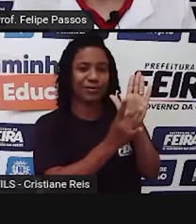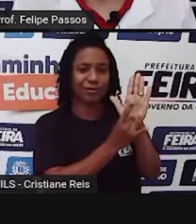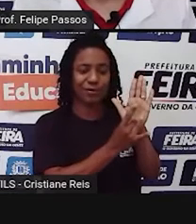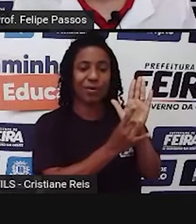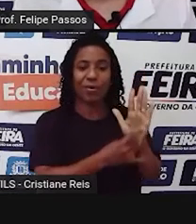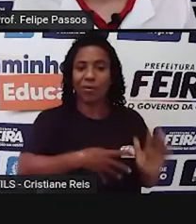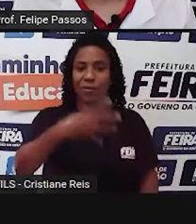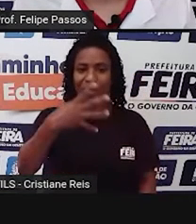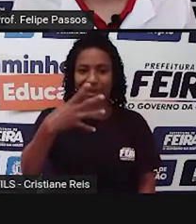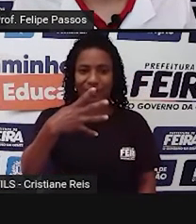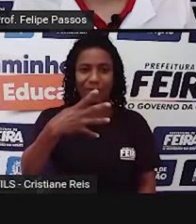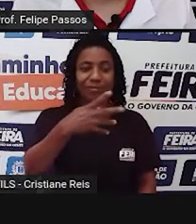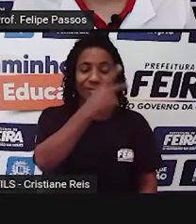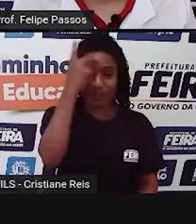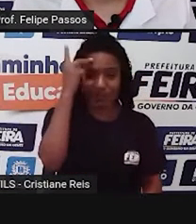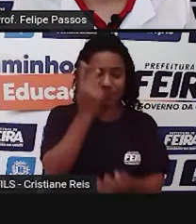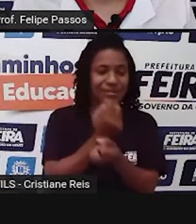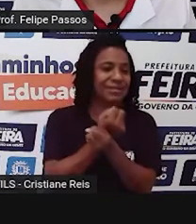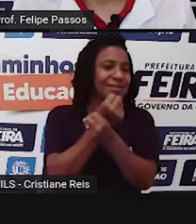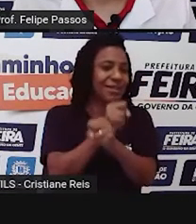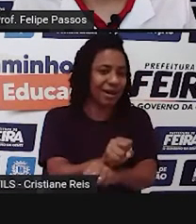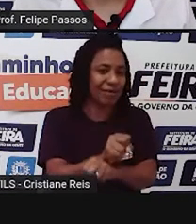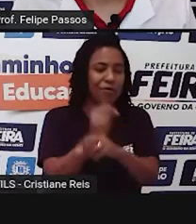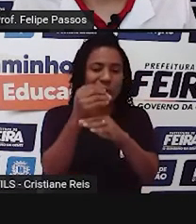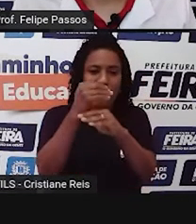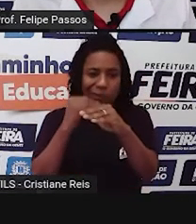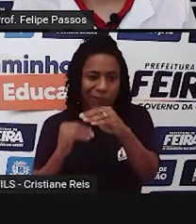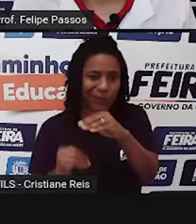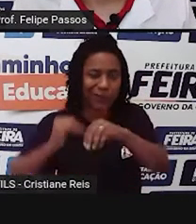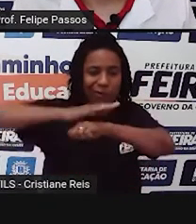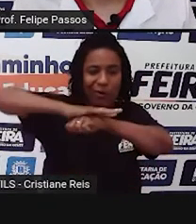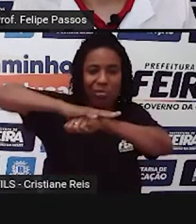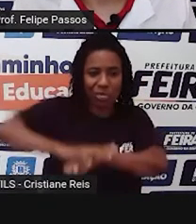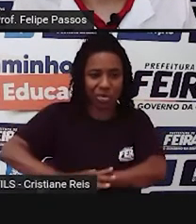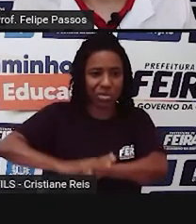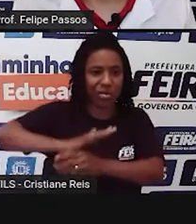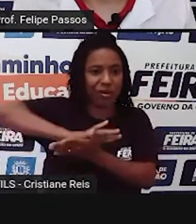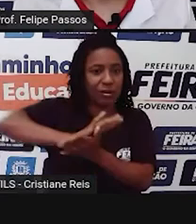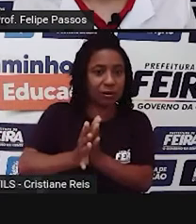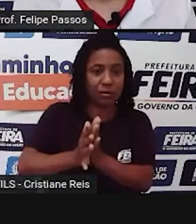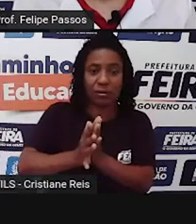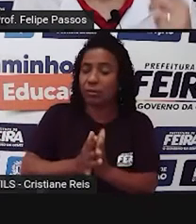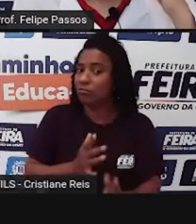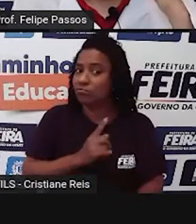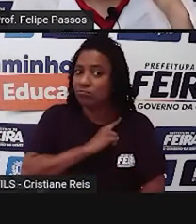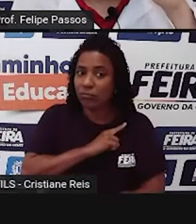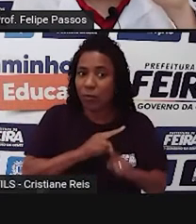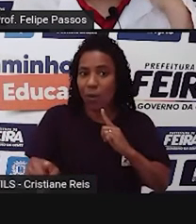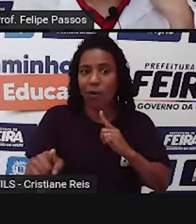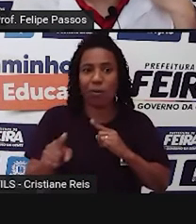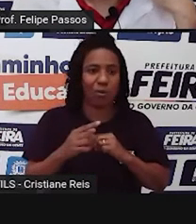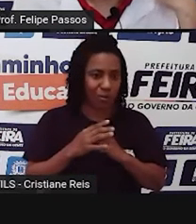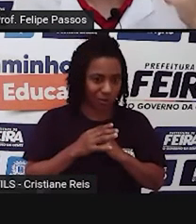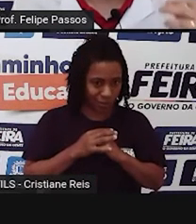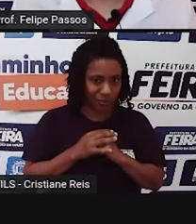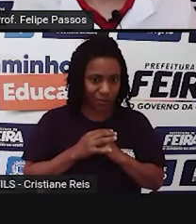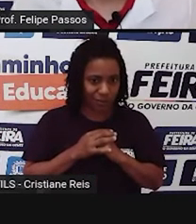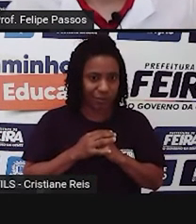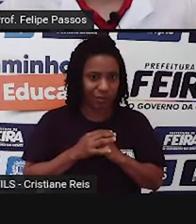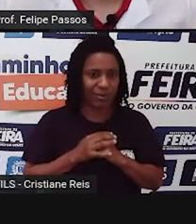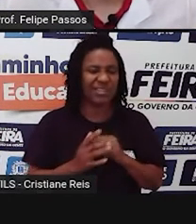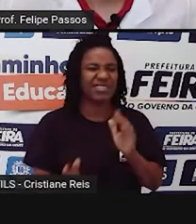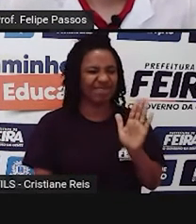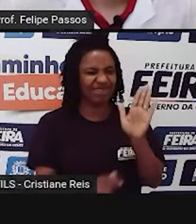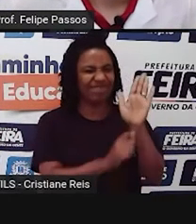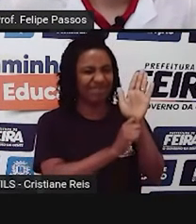servidão. A escravatura e o trato dos escravos sob todas as formas são proibidos. Então, precisava realmente escrever um